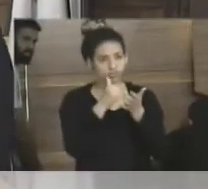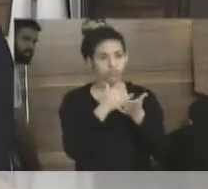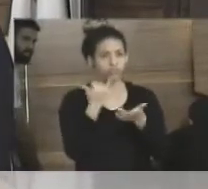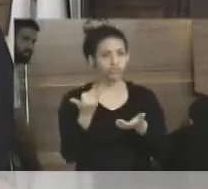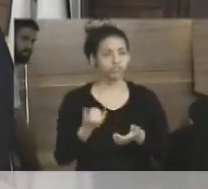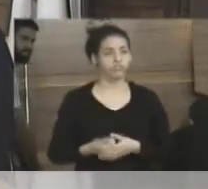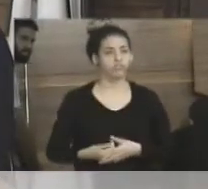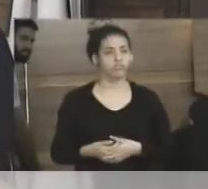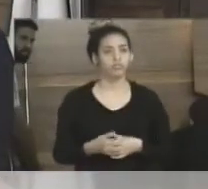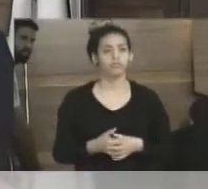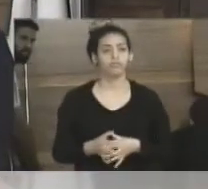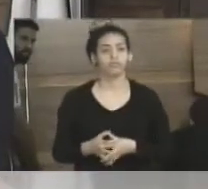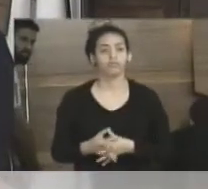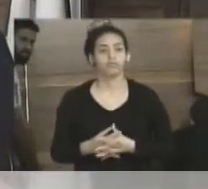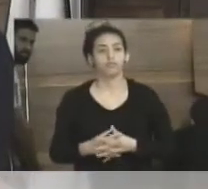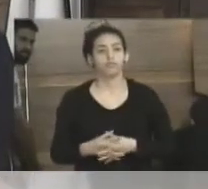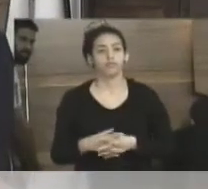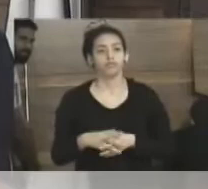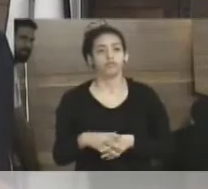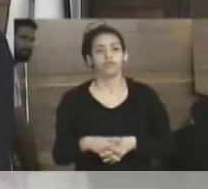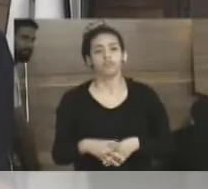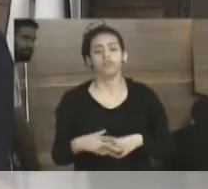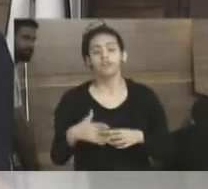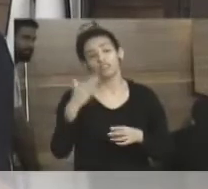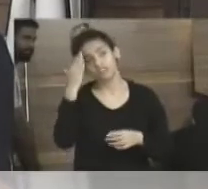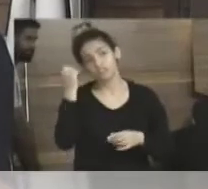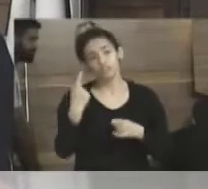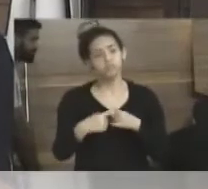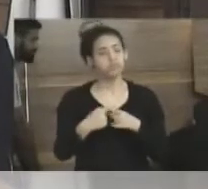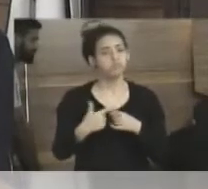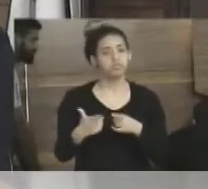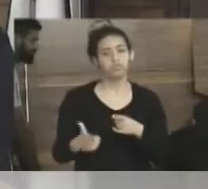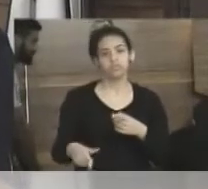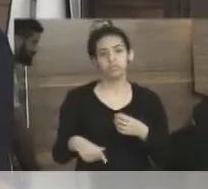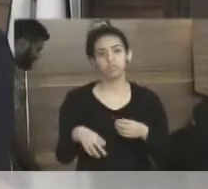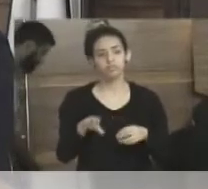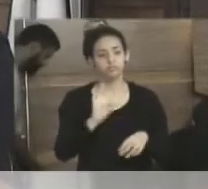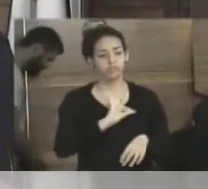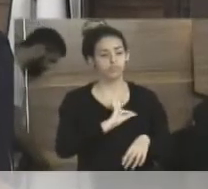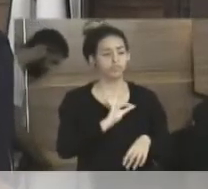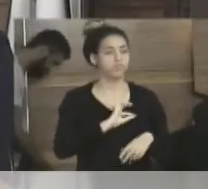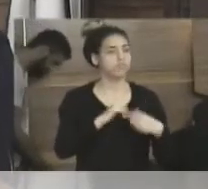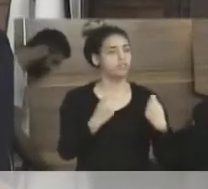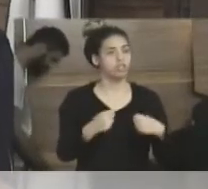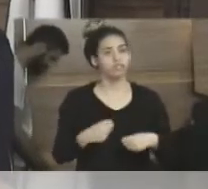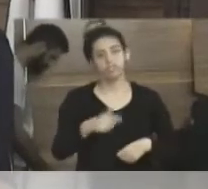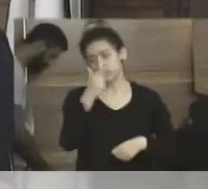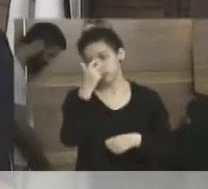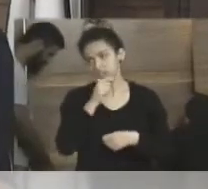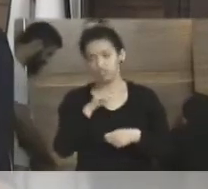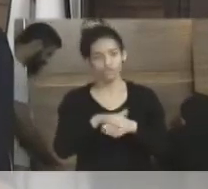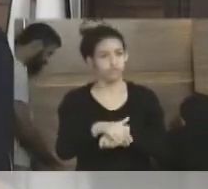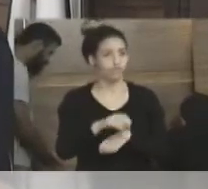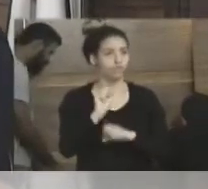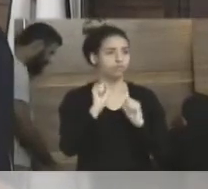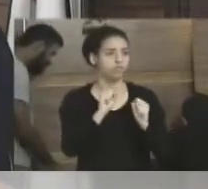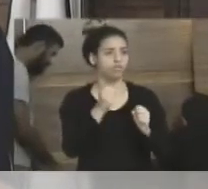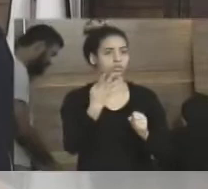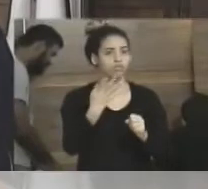coisas mais. Então, isso aí é porque sabe que não existe ronda policial. Isso não precisa ser à noite, não, pode ser quatro, cinco horas da